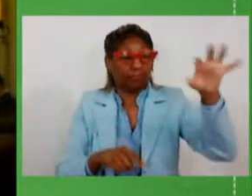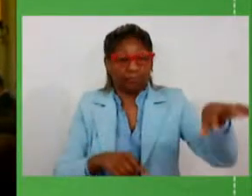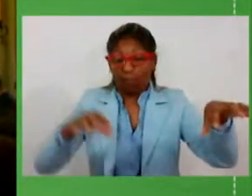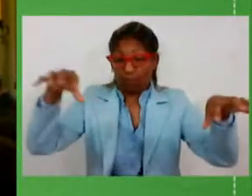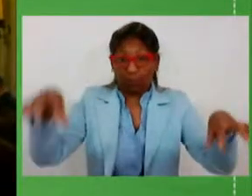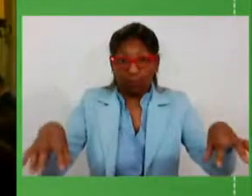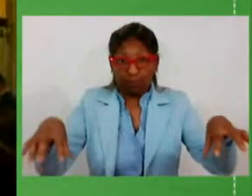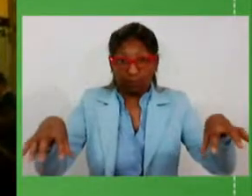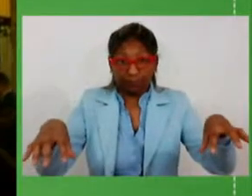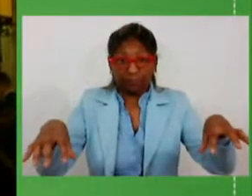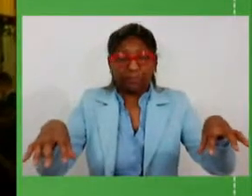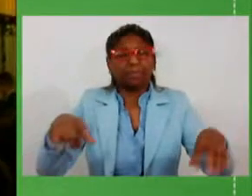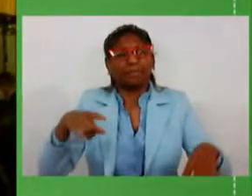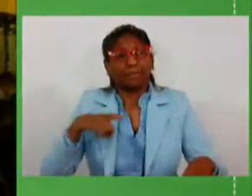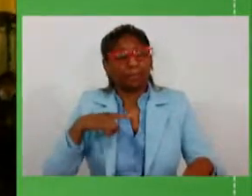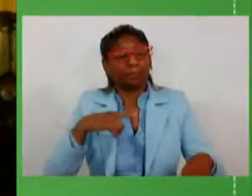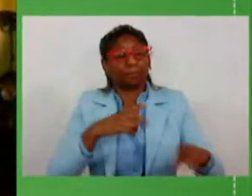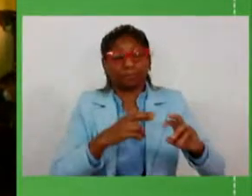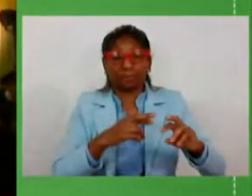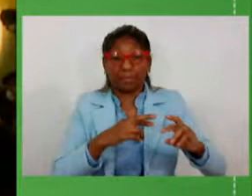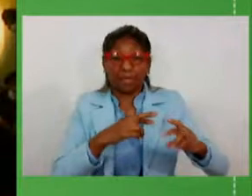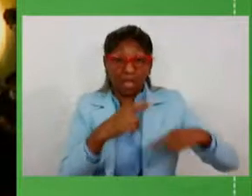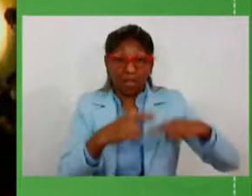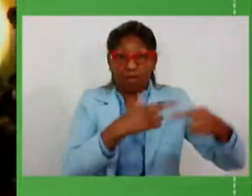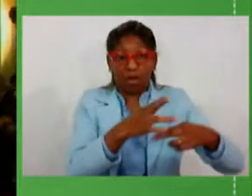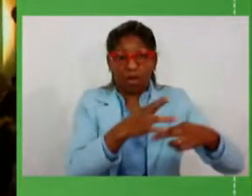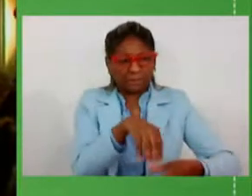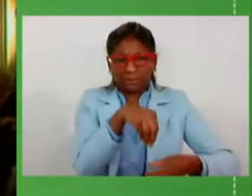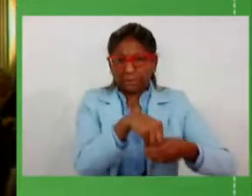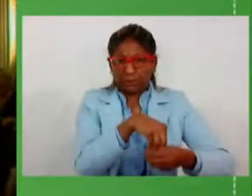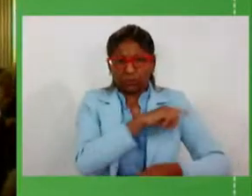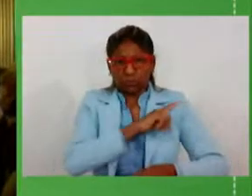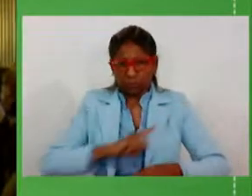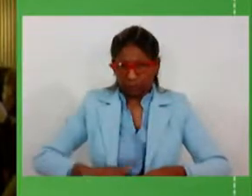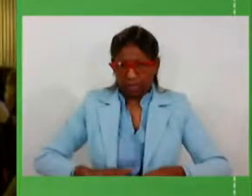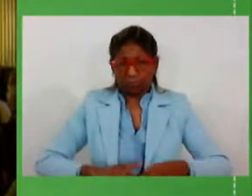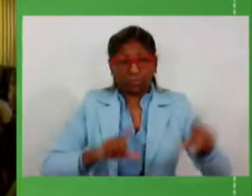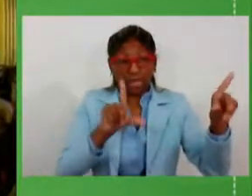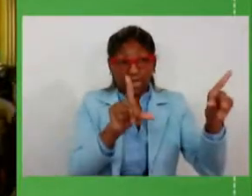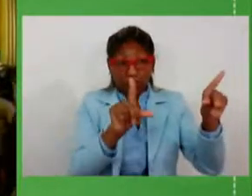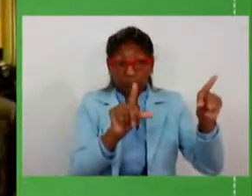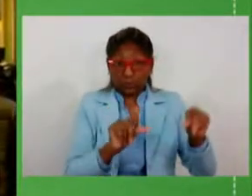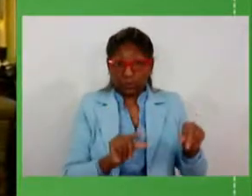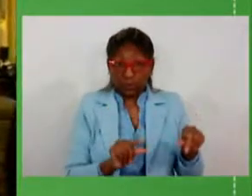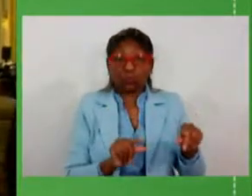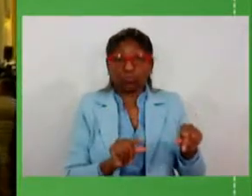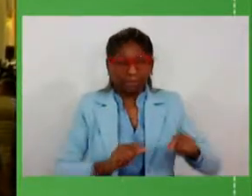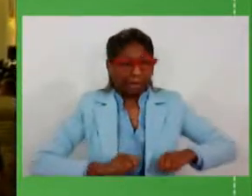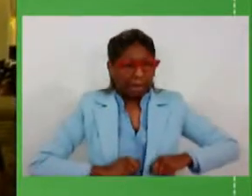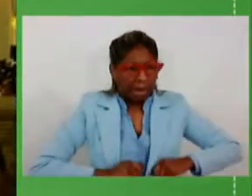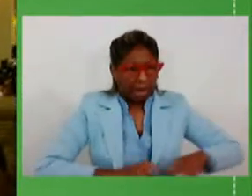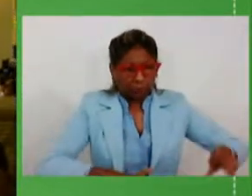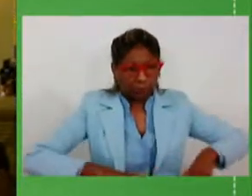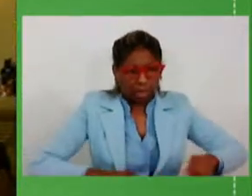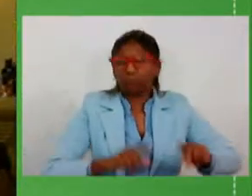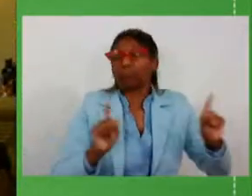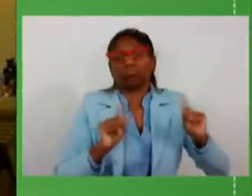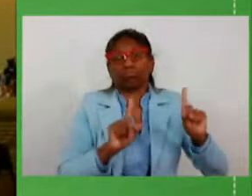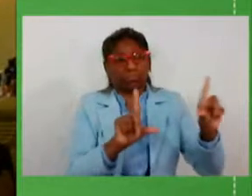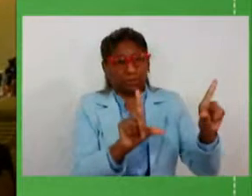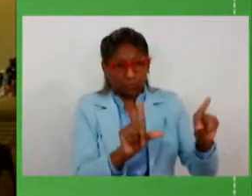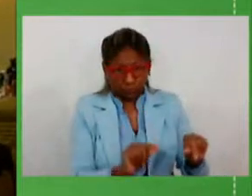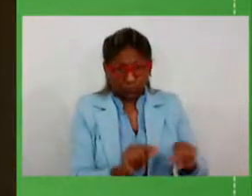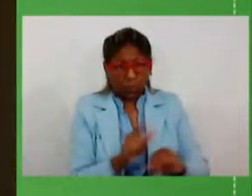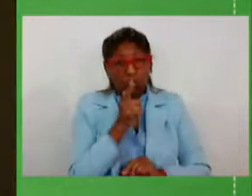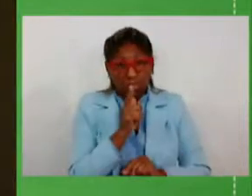reformas para dentro da máquina pública que reduziram a nossa despesa. Só